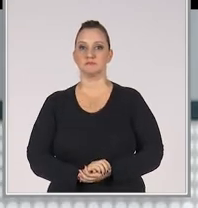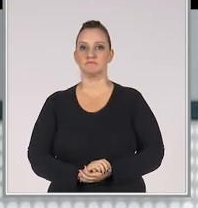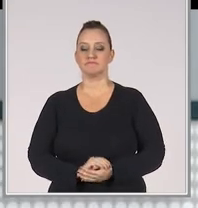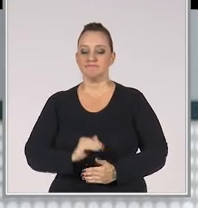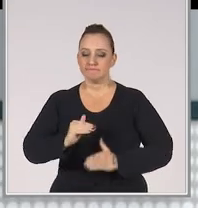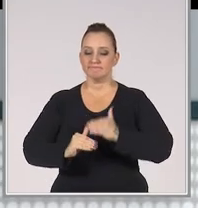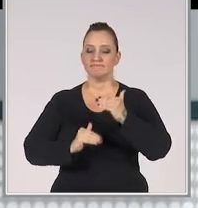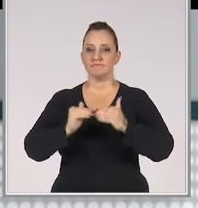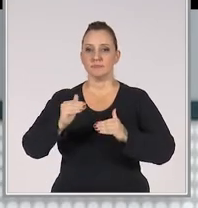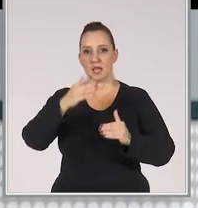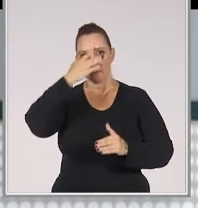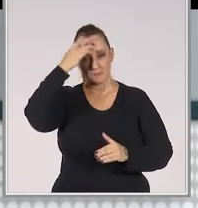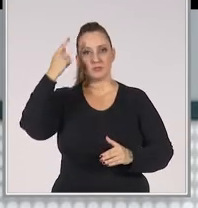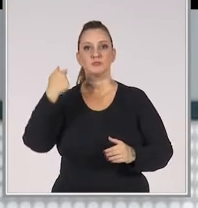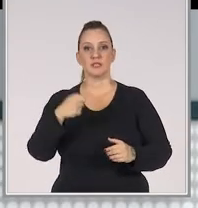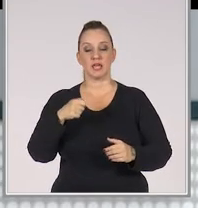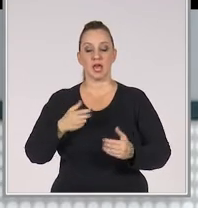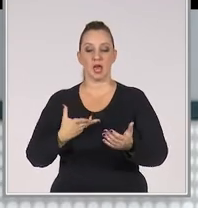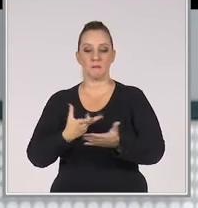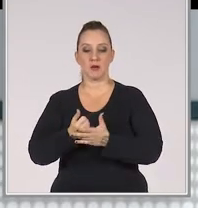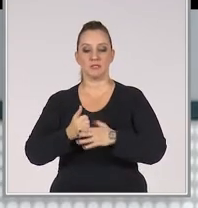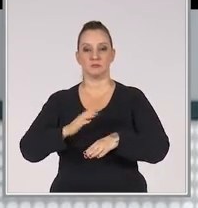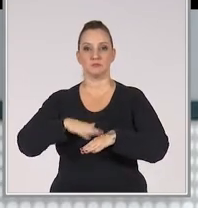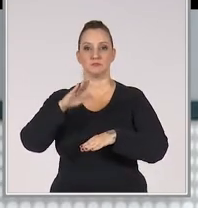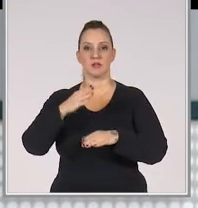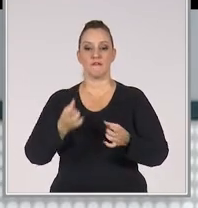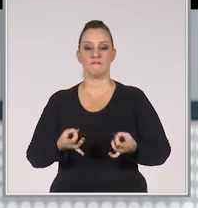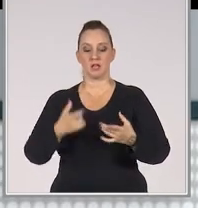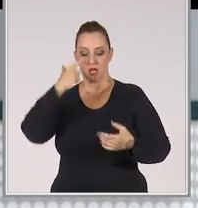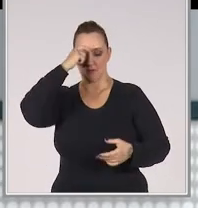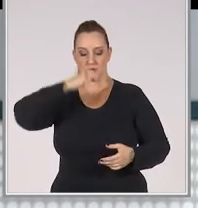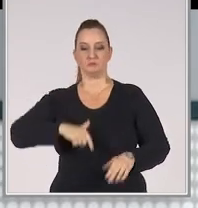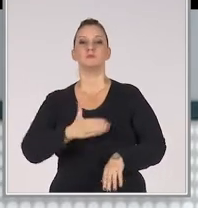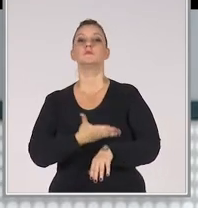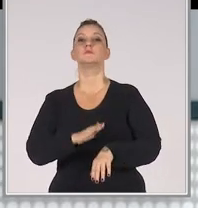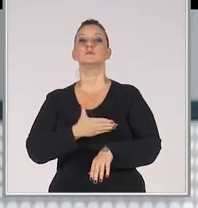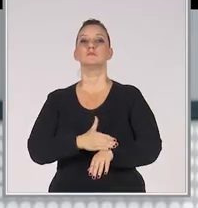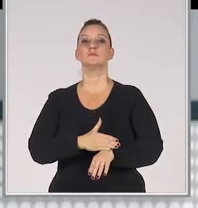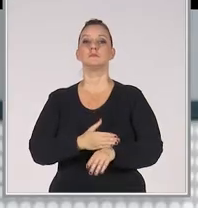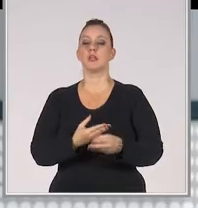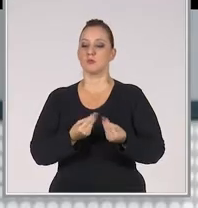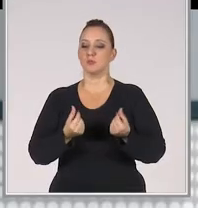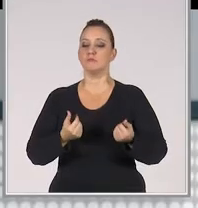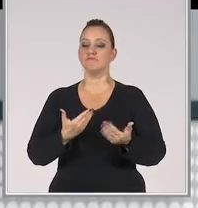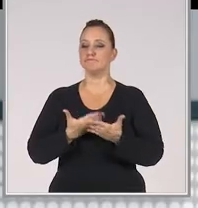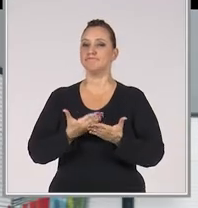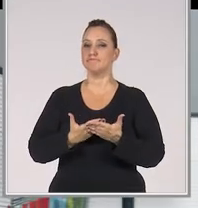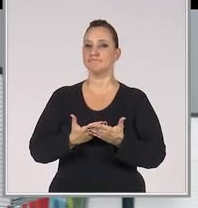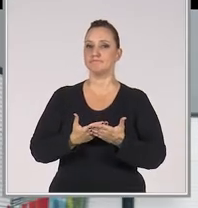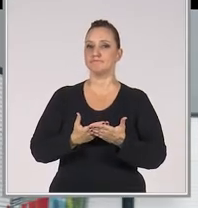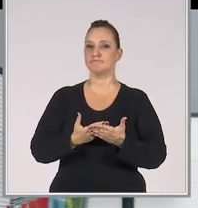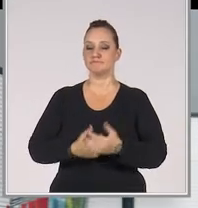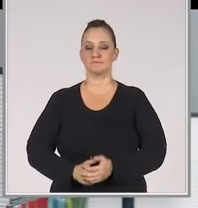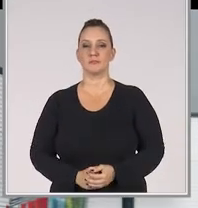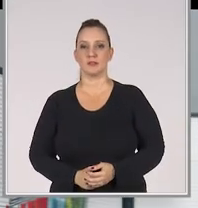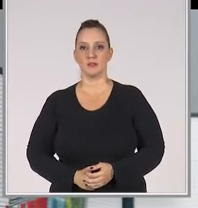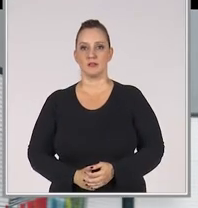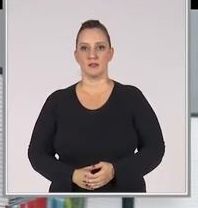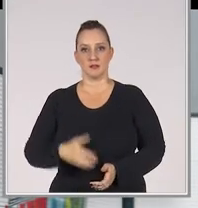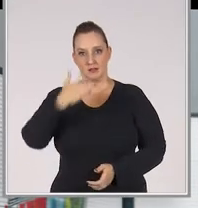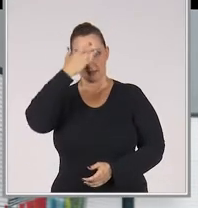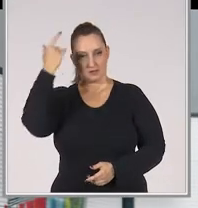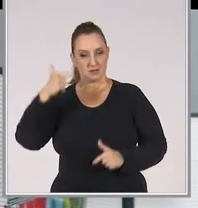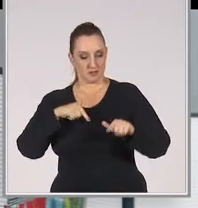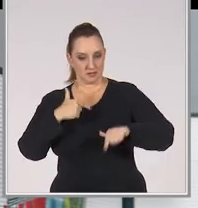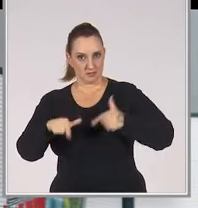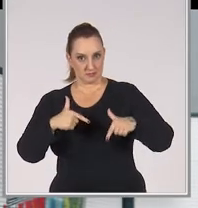Cada vez mais, os clientes têm exigido dos vendedores uma postura mais técnica e qualificada. E as pessoas que vão